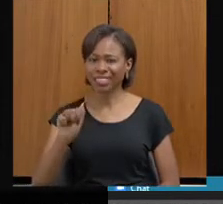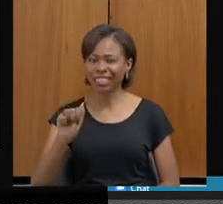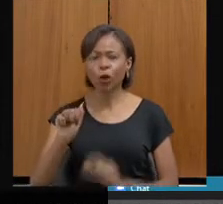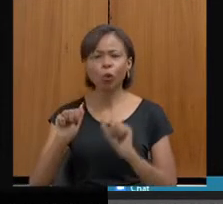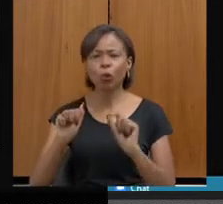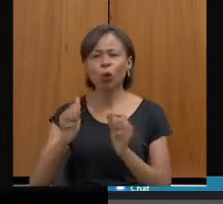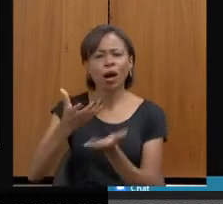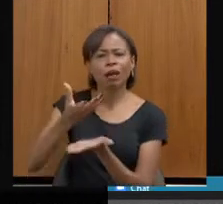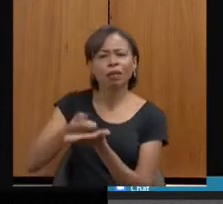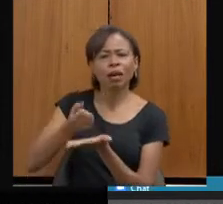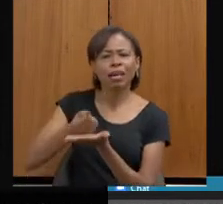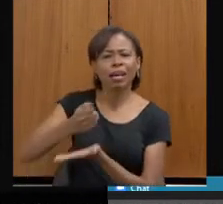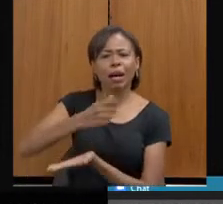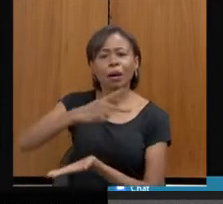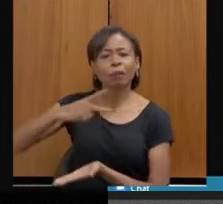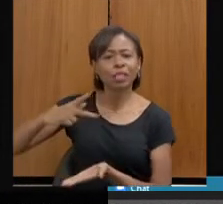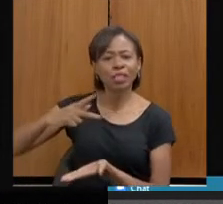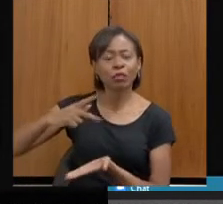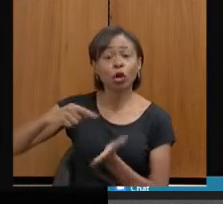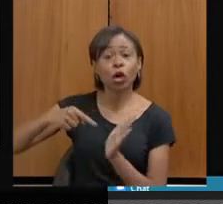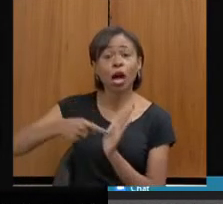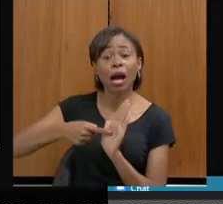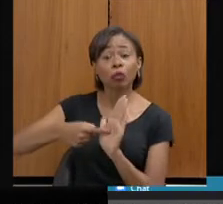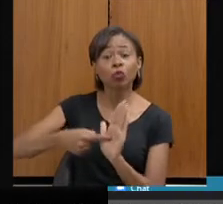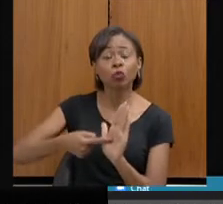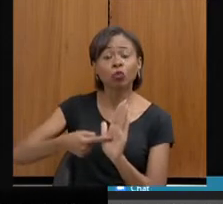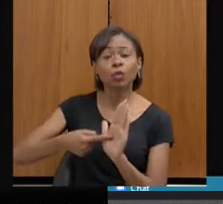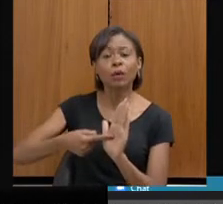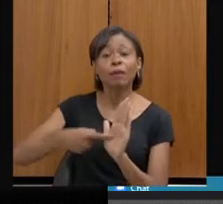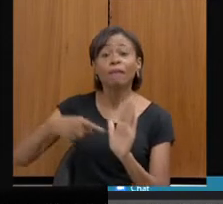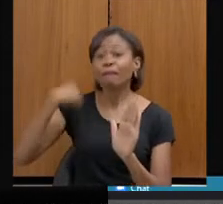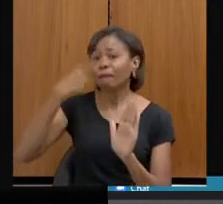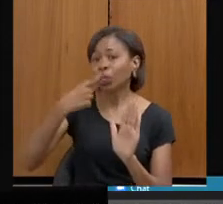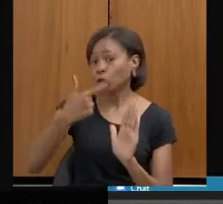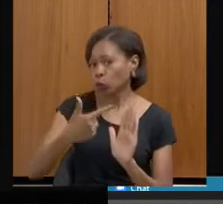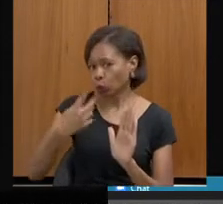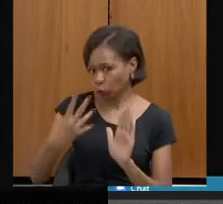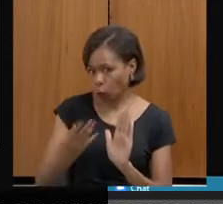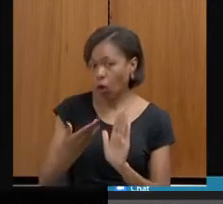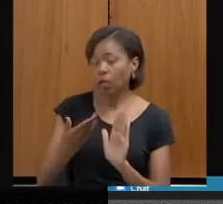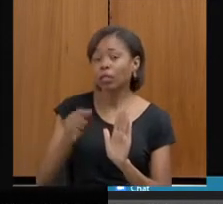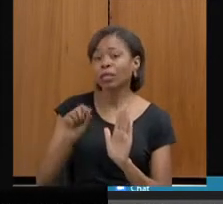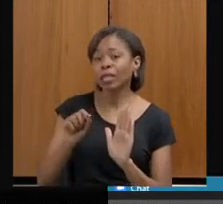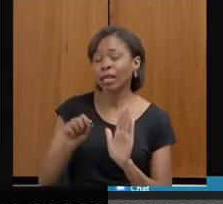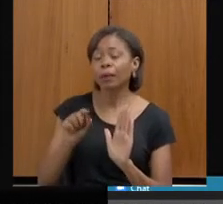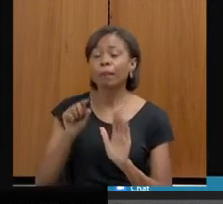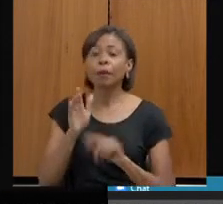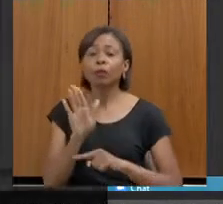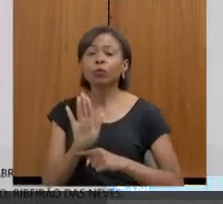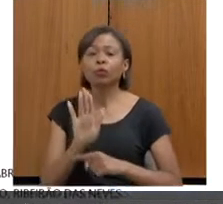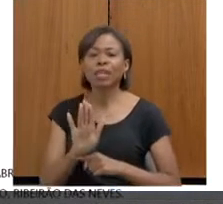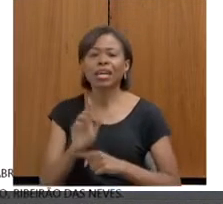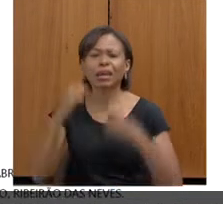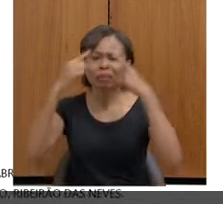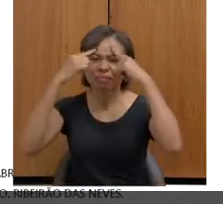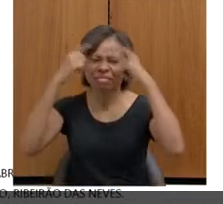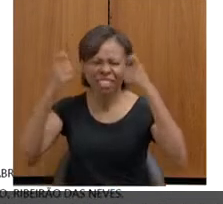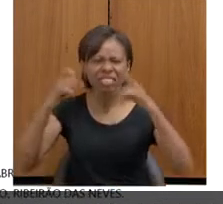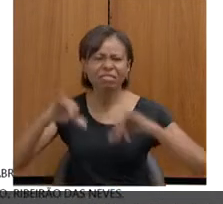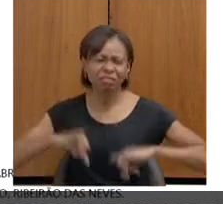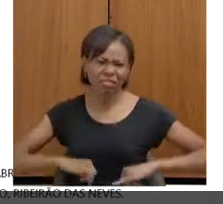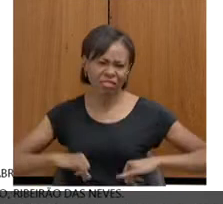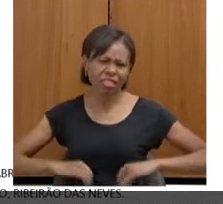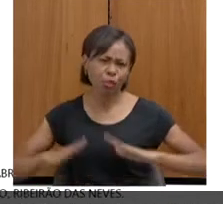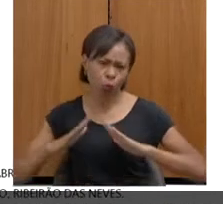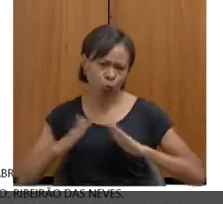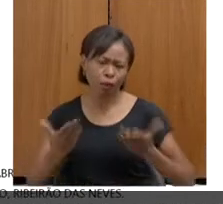fornece atendimento 24 horas para vítimas de violência doméstica. Ele é um programa que foi criado por uma servidora nossa, uma